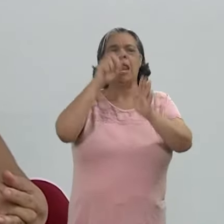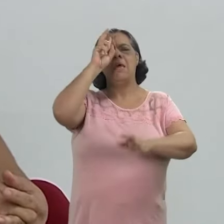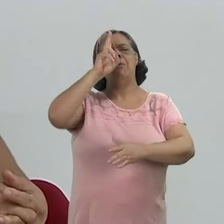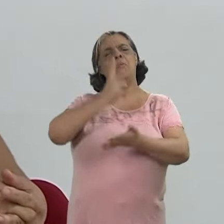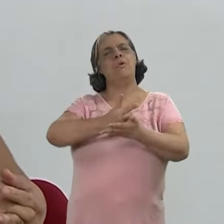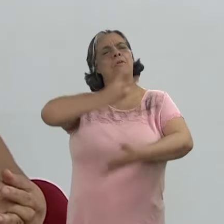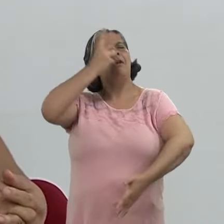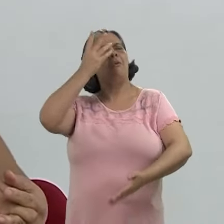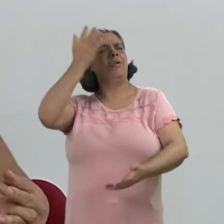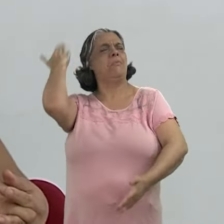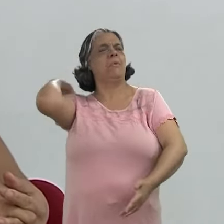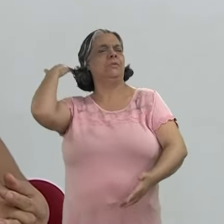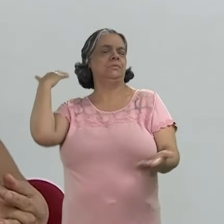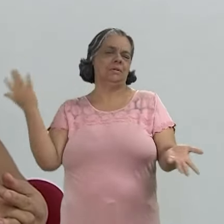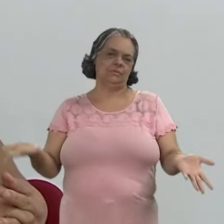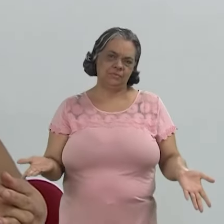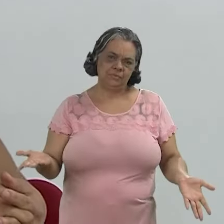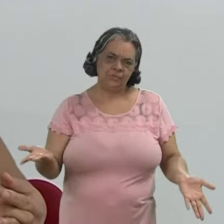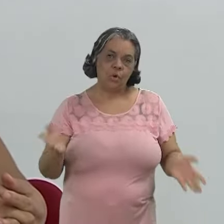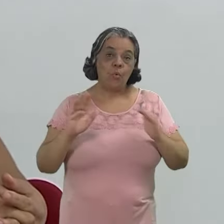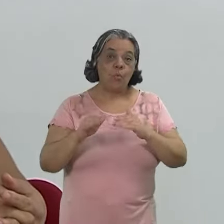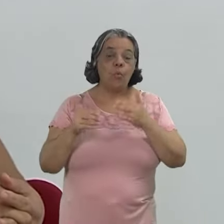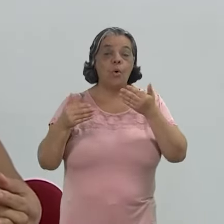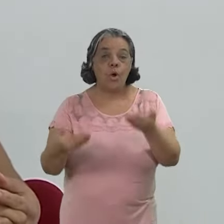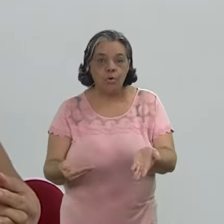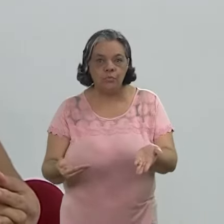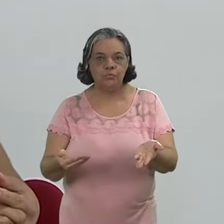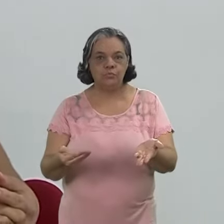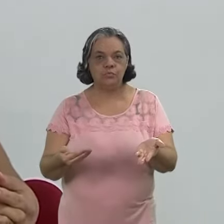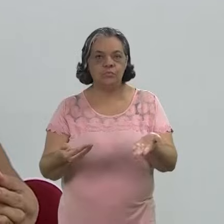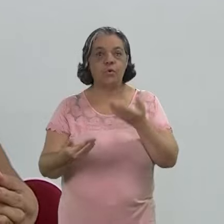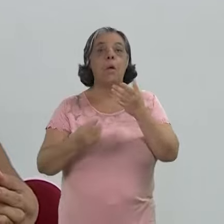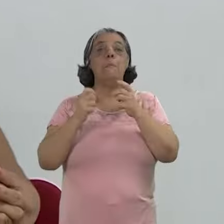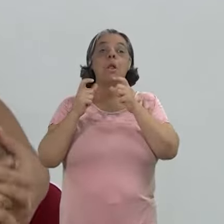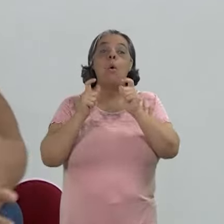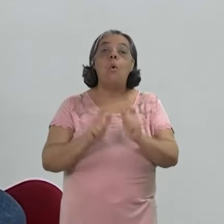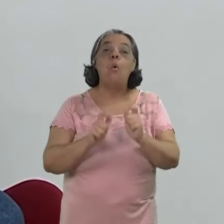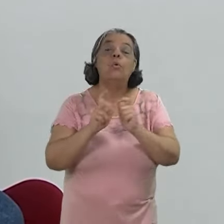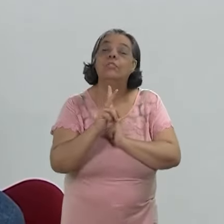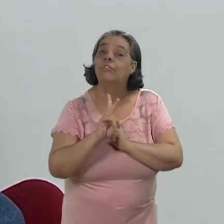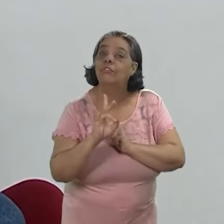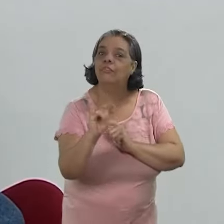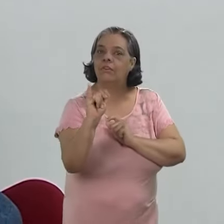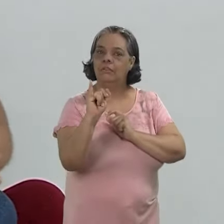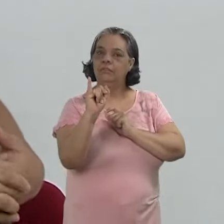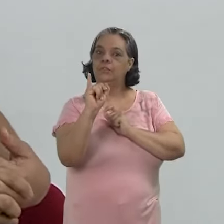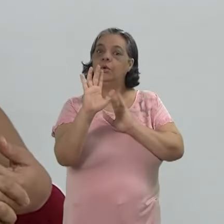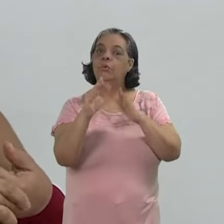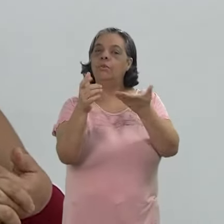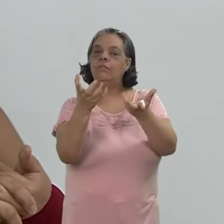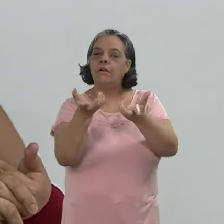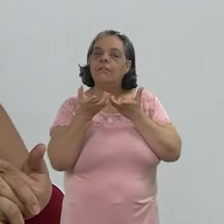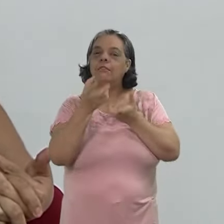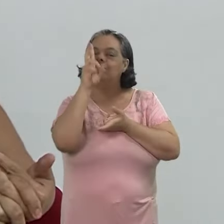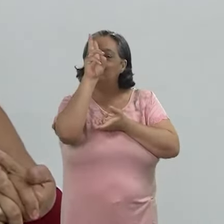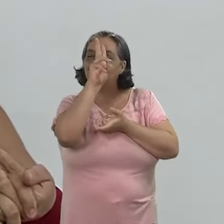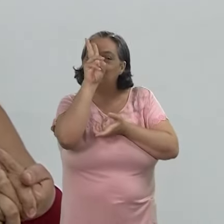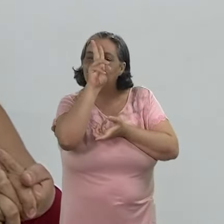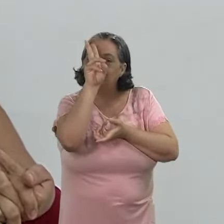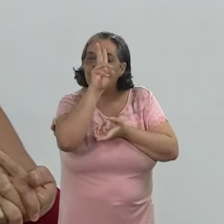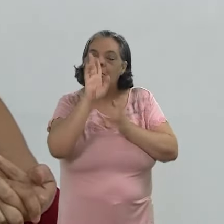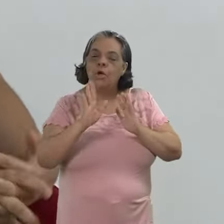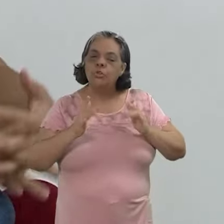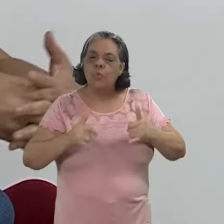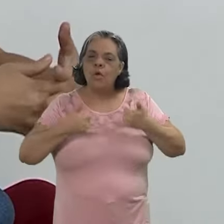lembrar o que aconteceu no ano passado? Para onde a gente vai quando a gente quer se